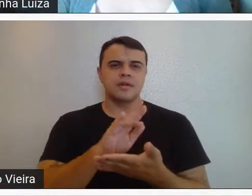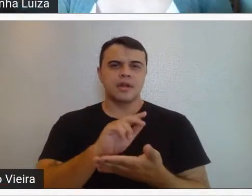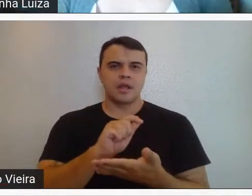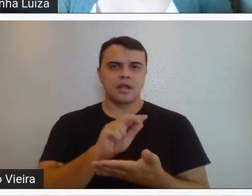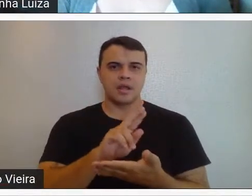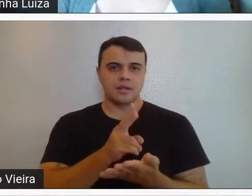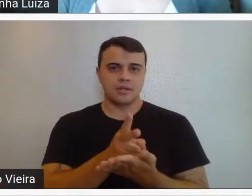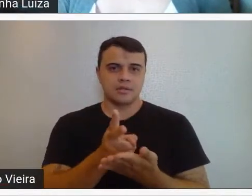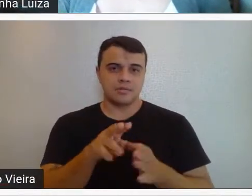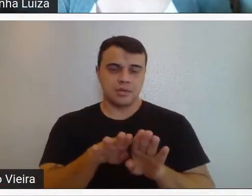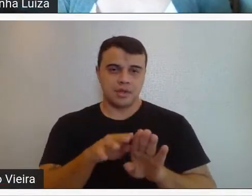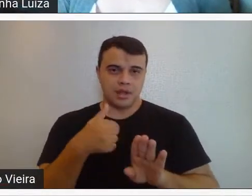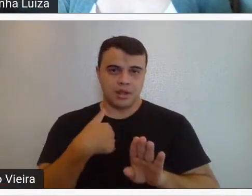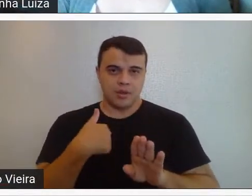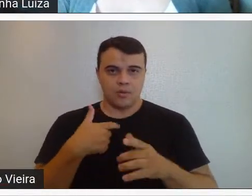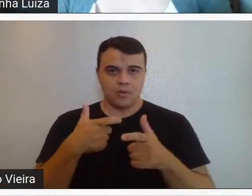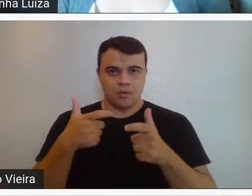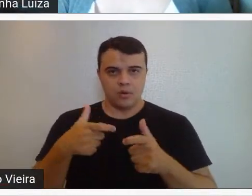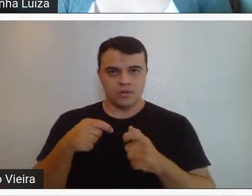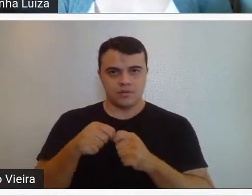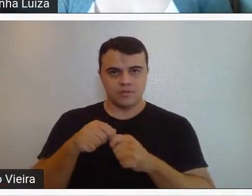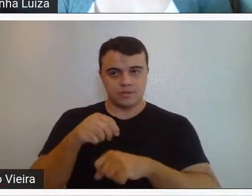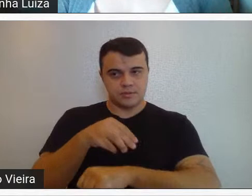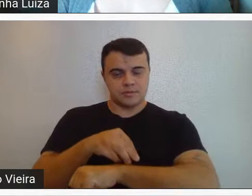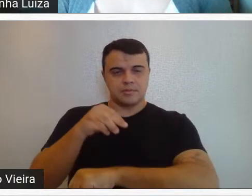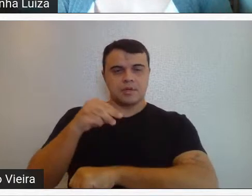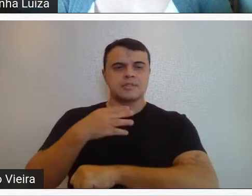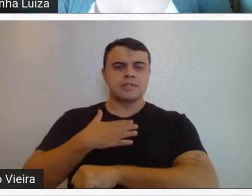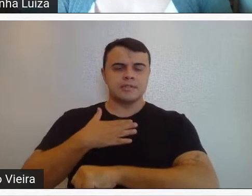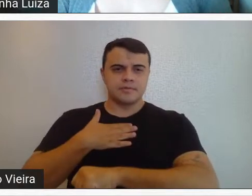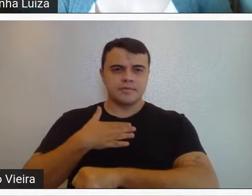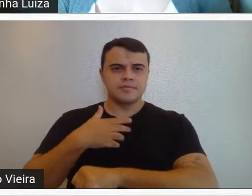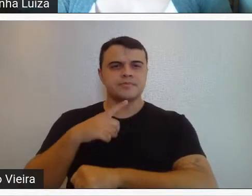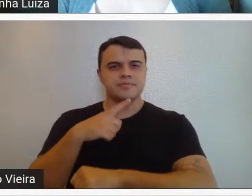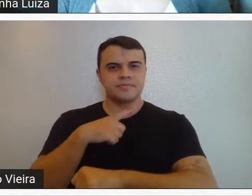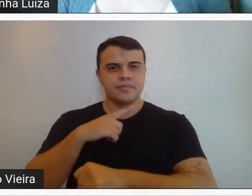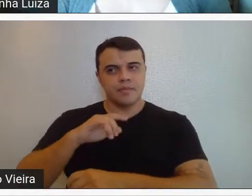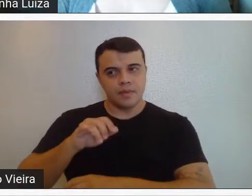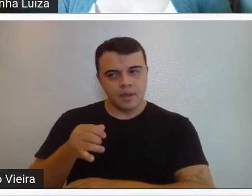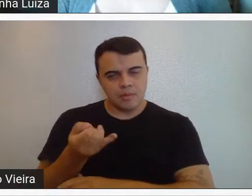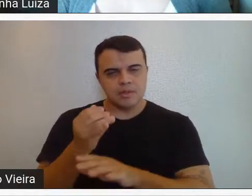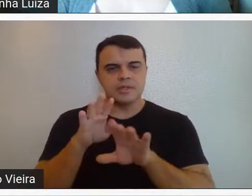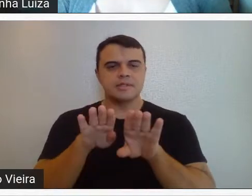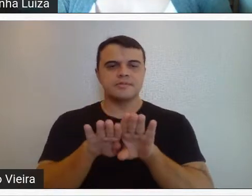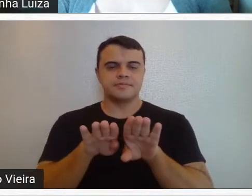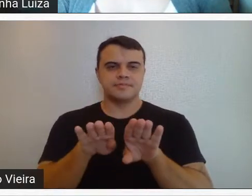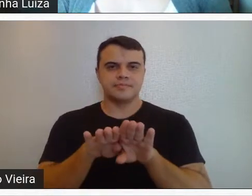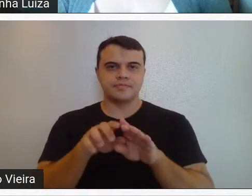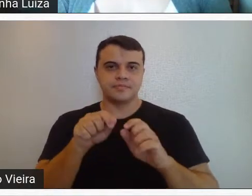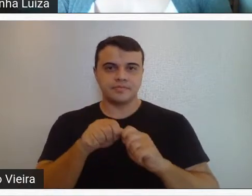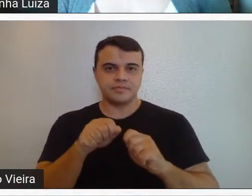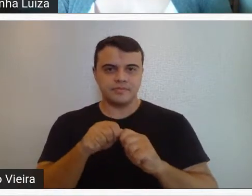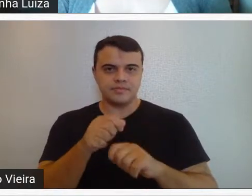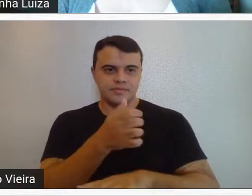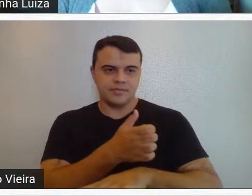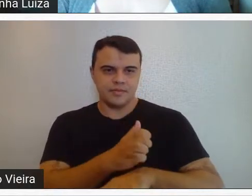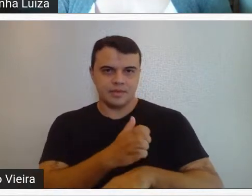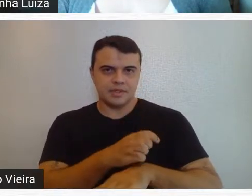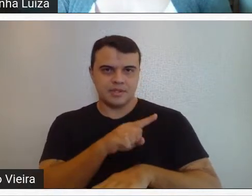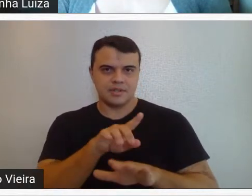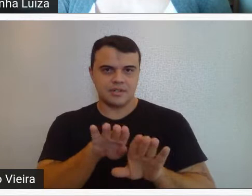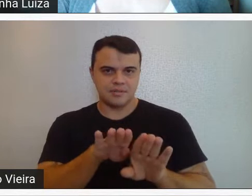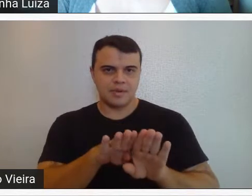que inclusive foi onde eu fiz o meu mestrado e eu tive a oportunidade de fazer meu estágio de docência